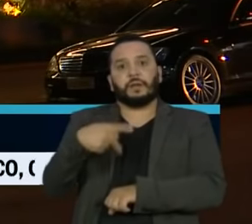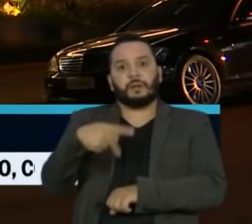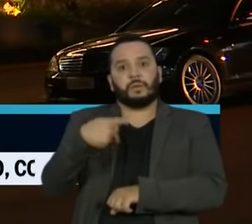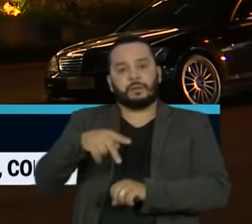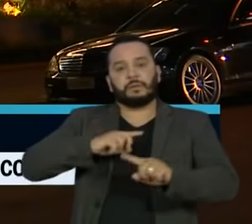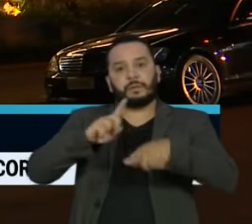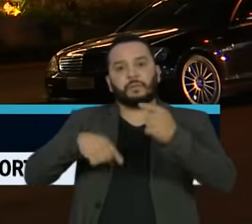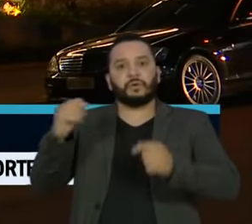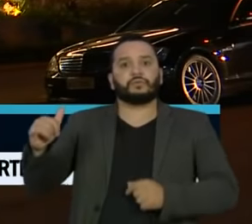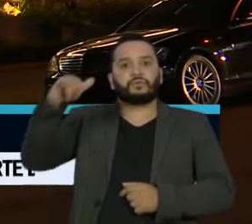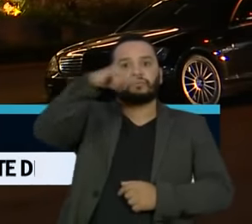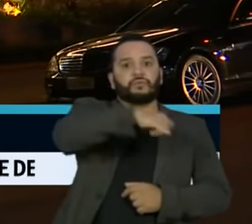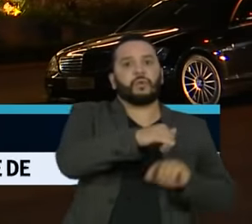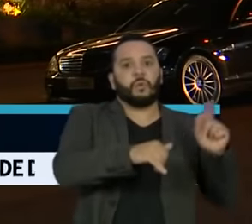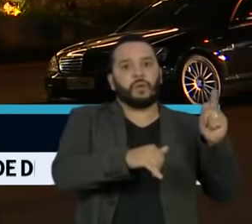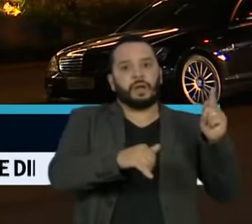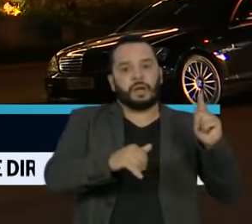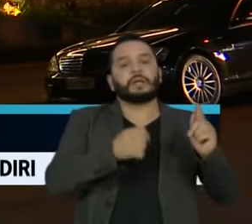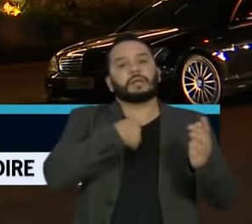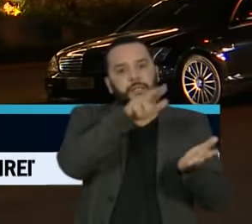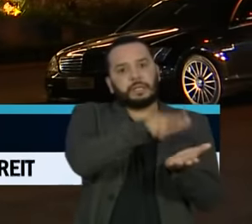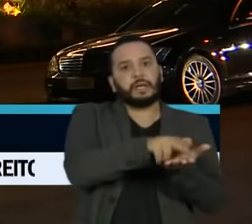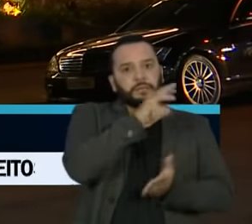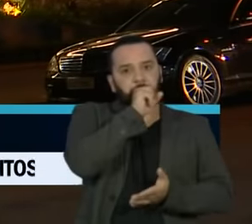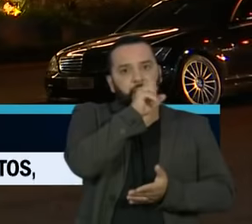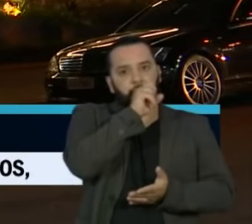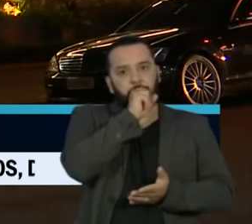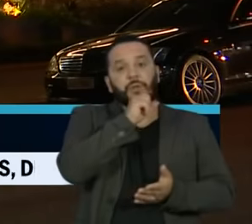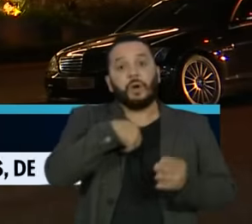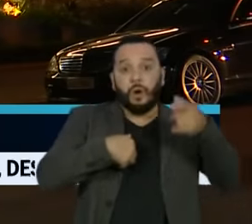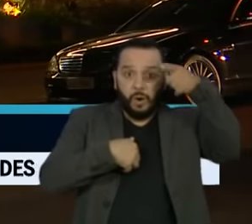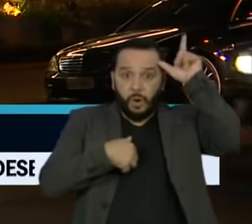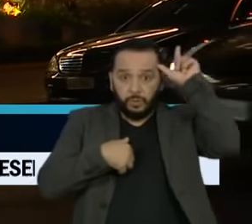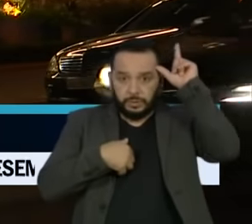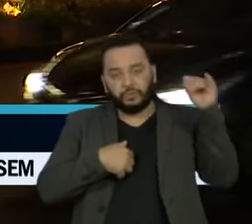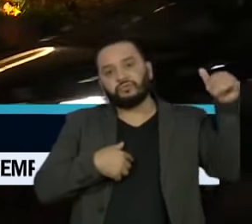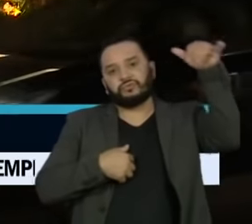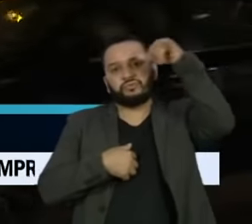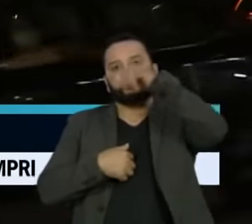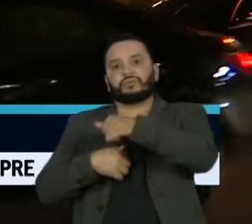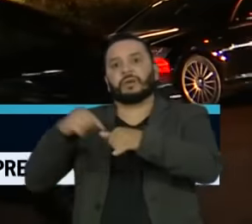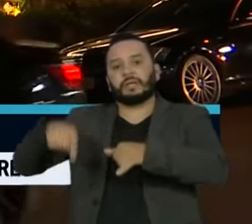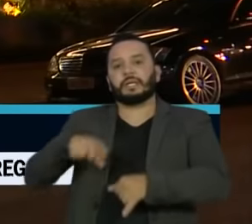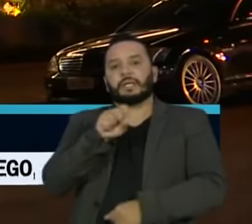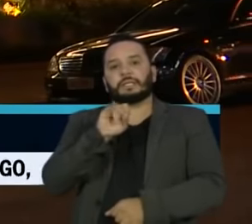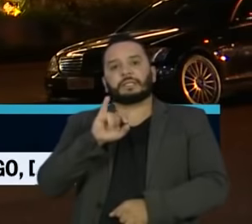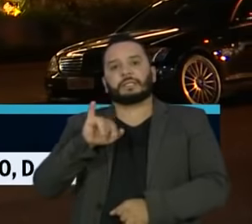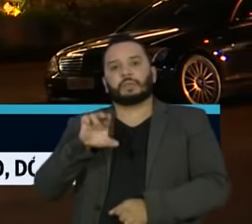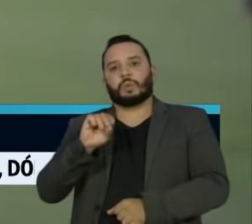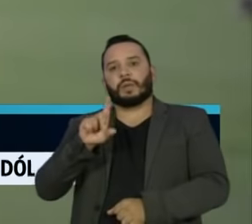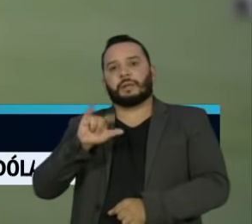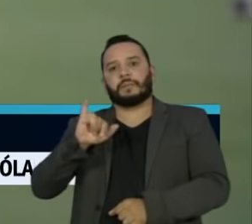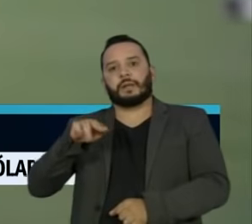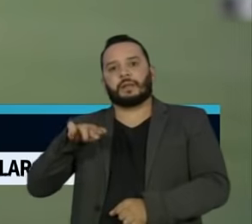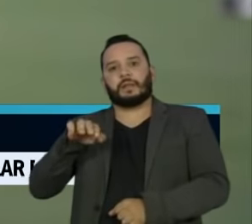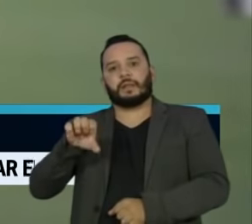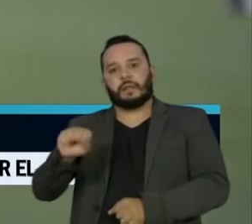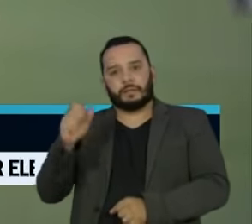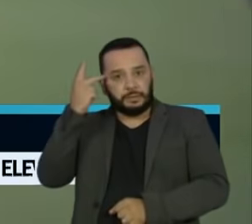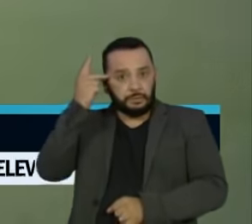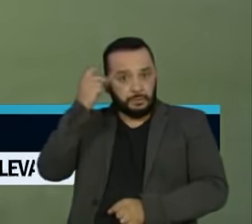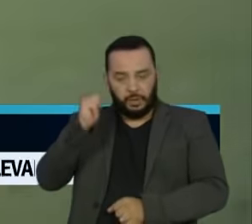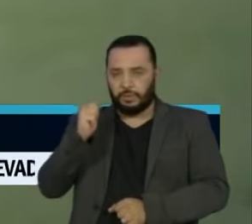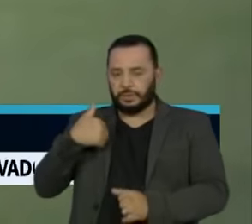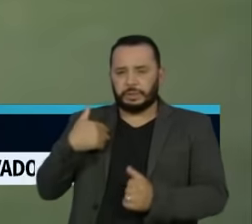viajou para a Goiânia, onde foi internado no sábado. Ontem, chegou aqui ao Hospital Sírio-Libanês, em São Paulo. Existe uma